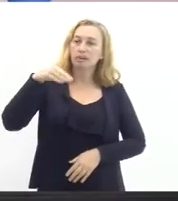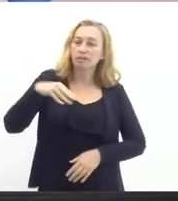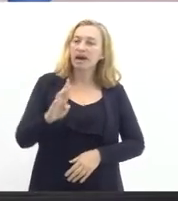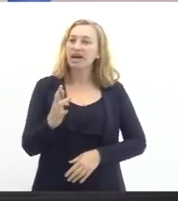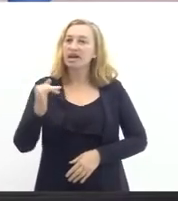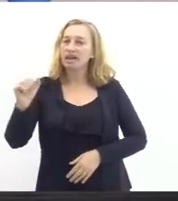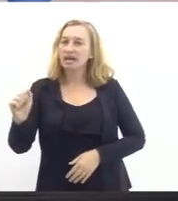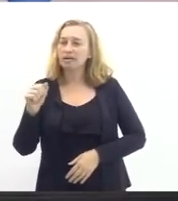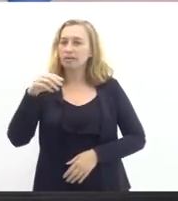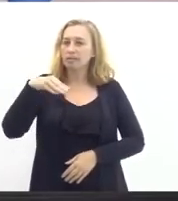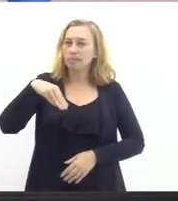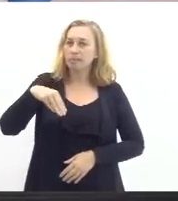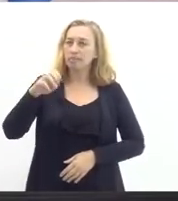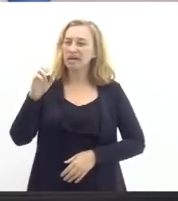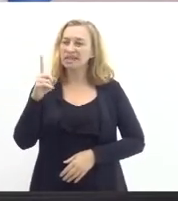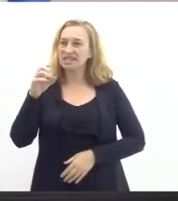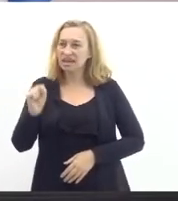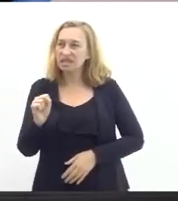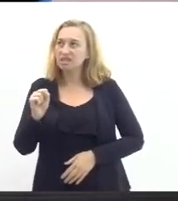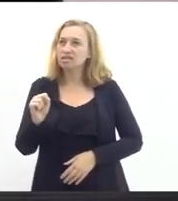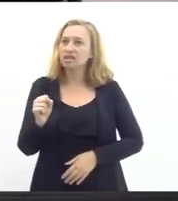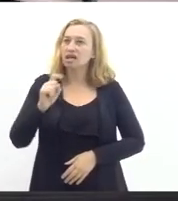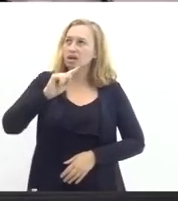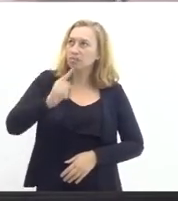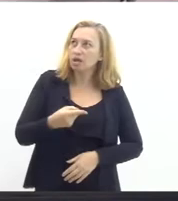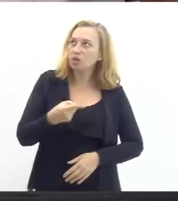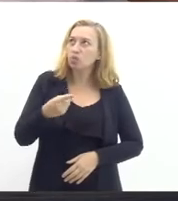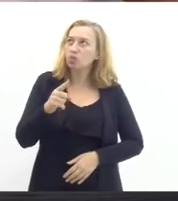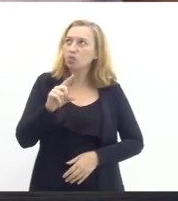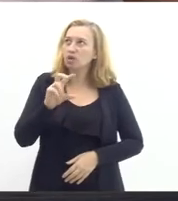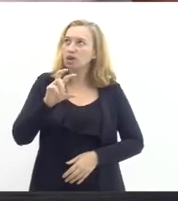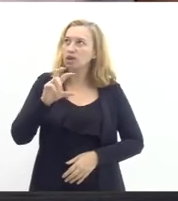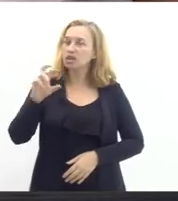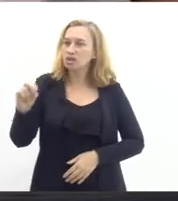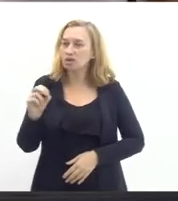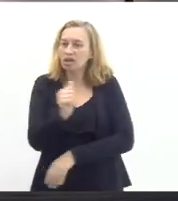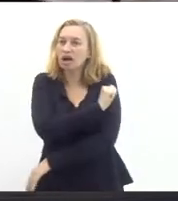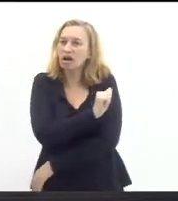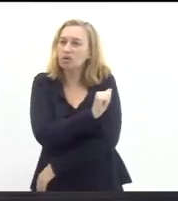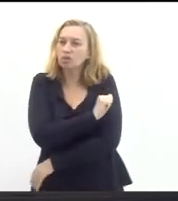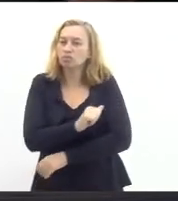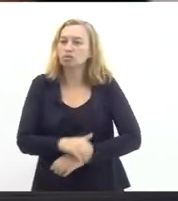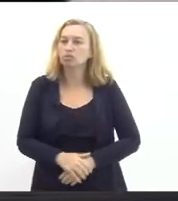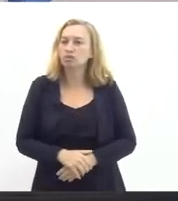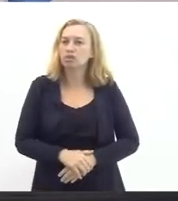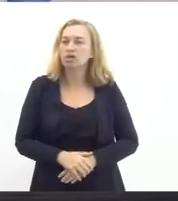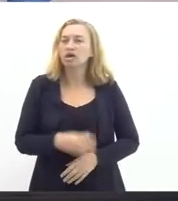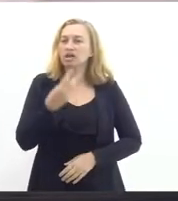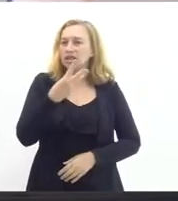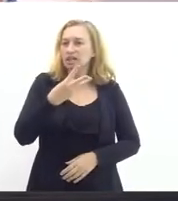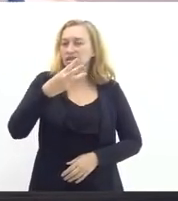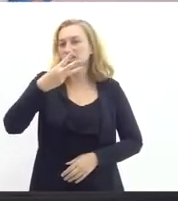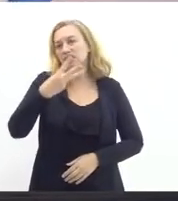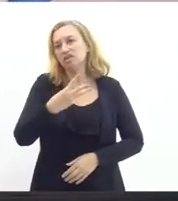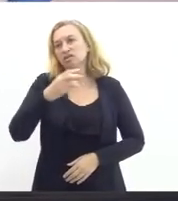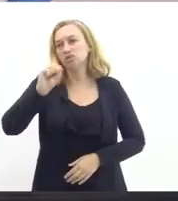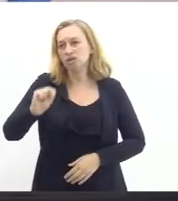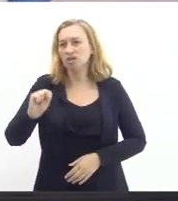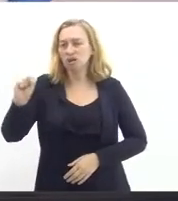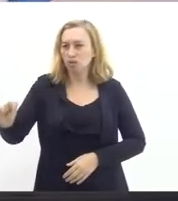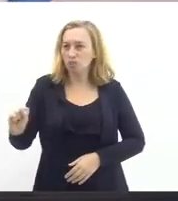já chegou a ter 1.050 estudantes, atualmente, tem cerca de 388,